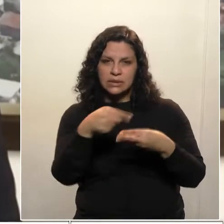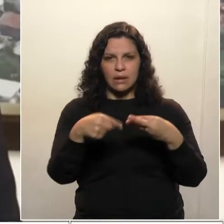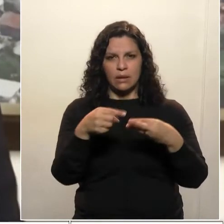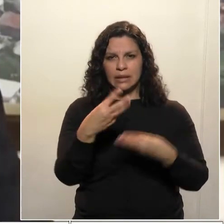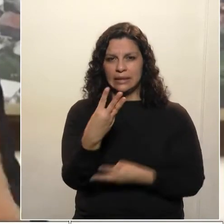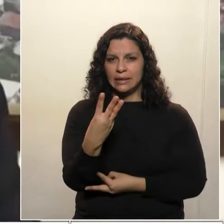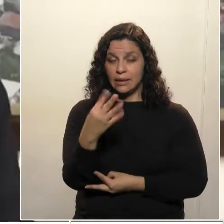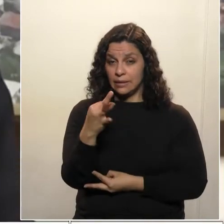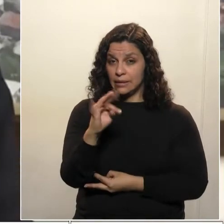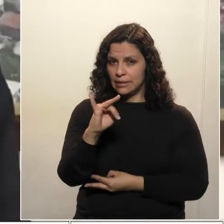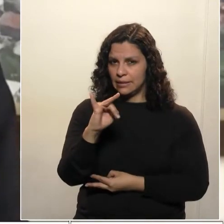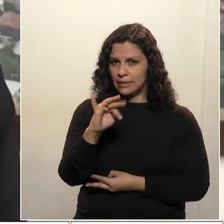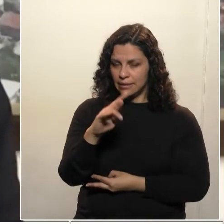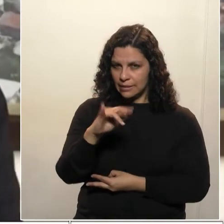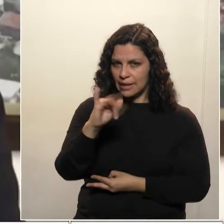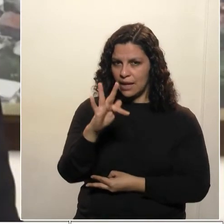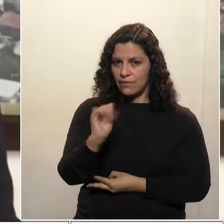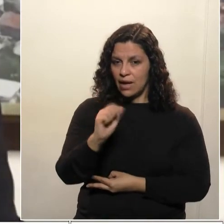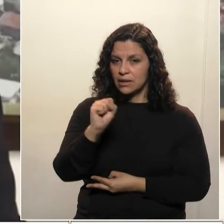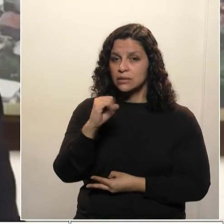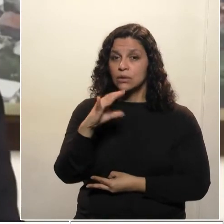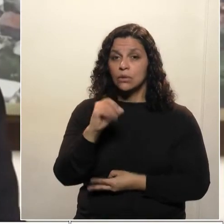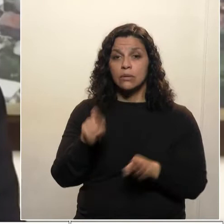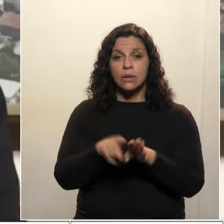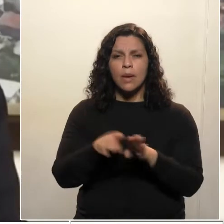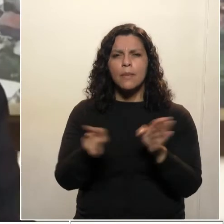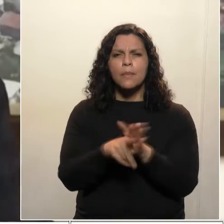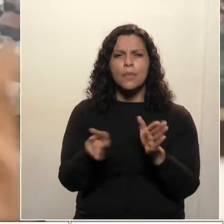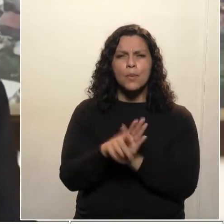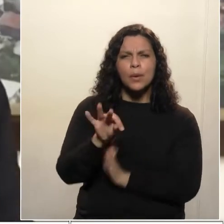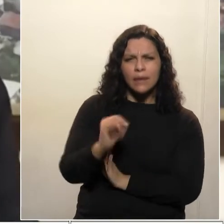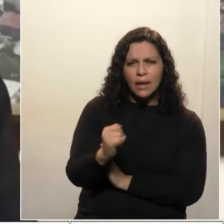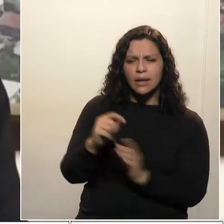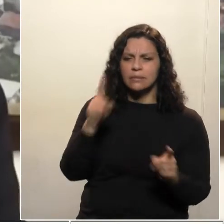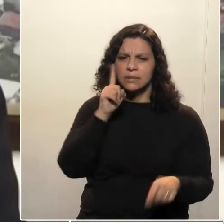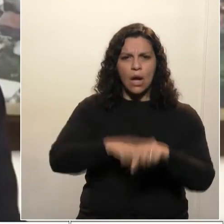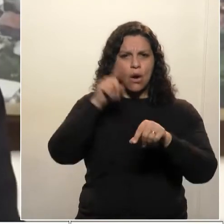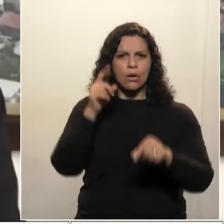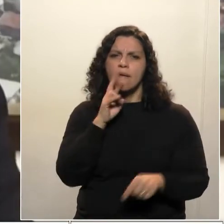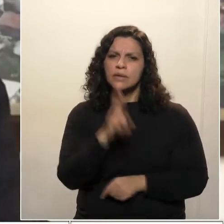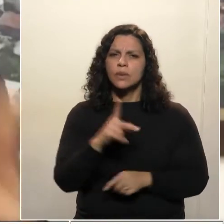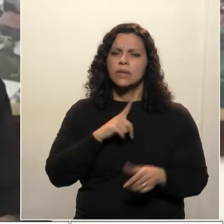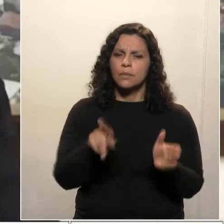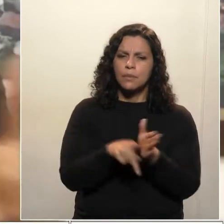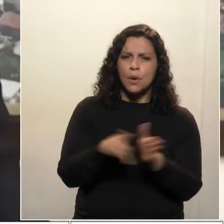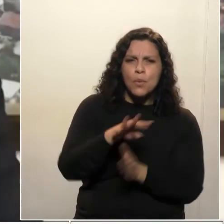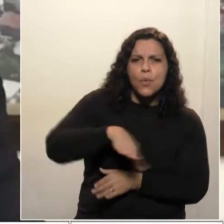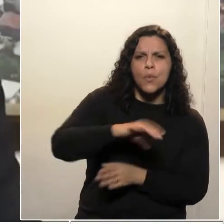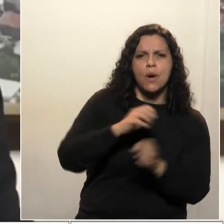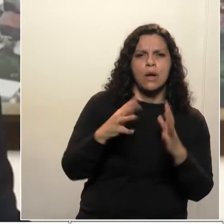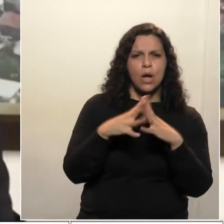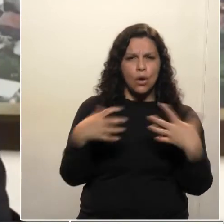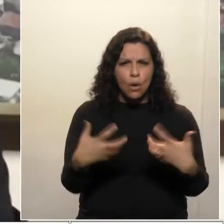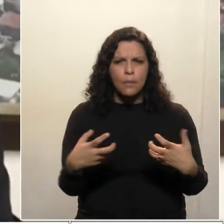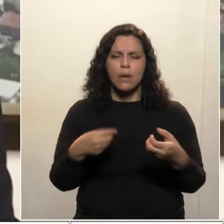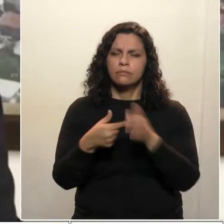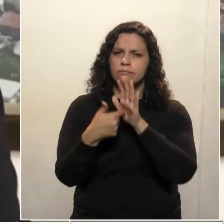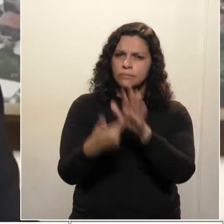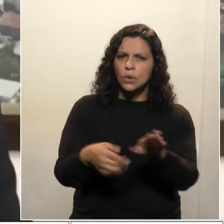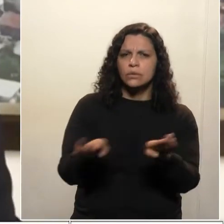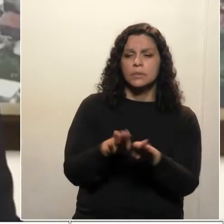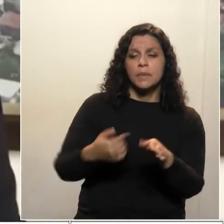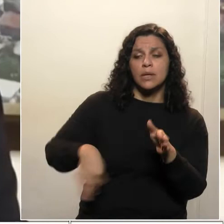com tecnologia de informação instantânea, em tempo real, que leva a informação